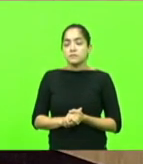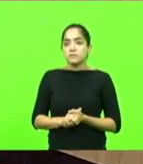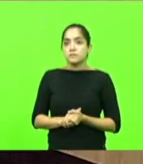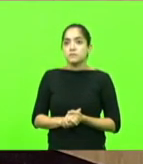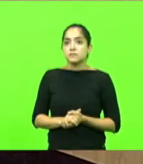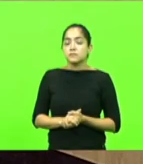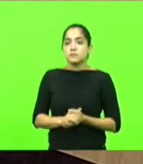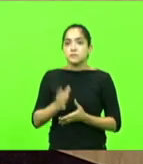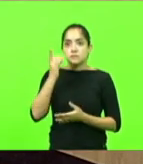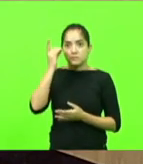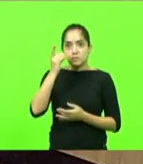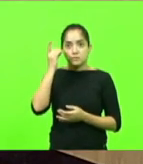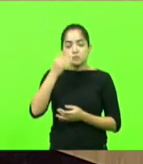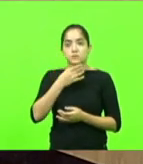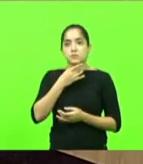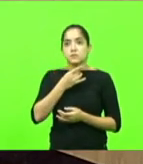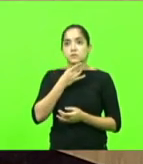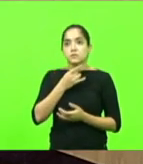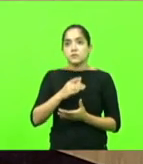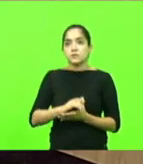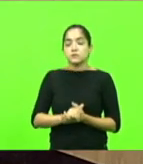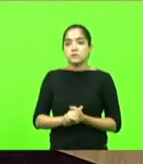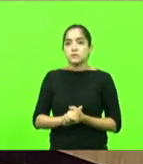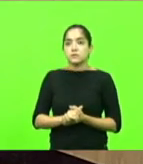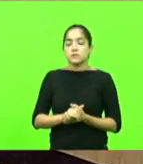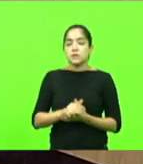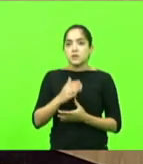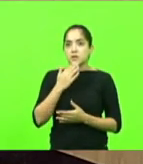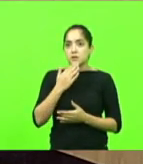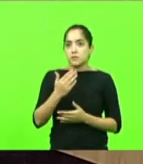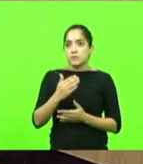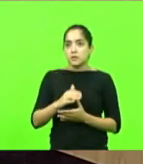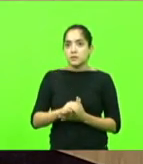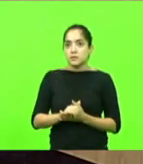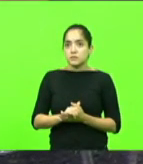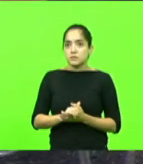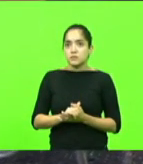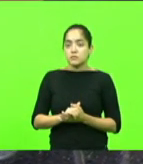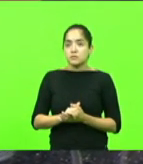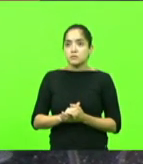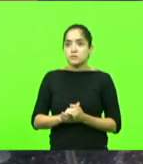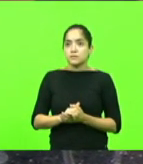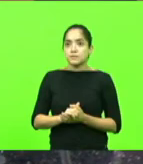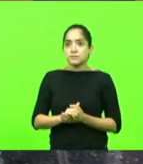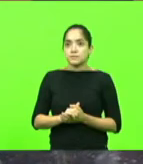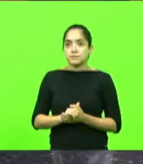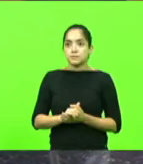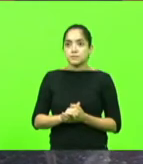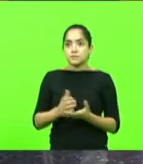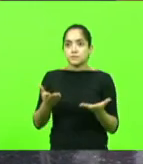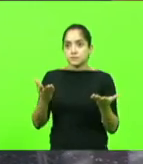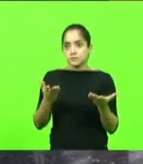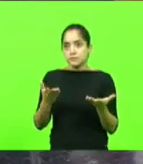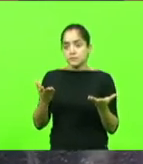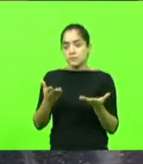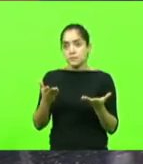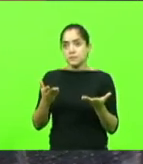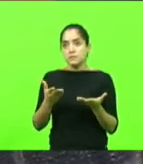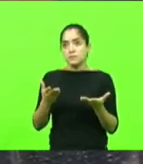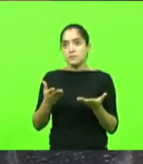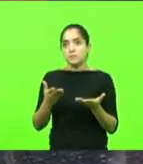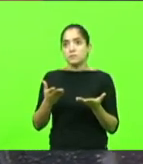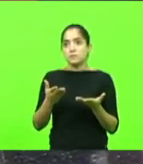Cobalchini. Eu peço também um breve espaço, tentei